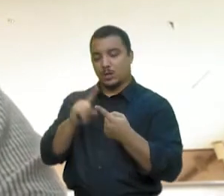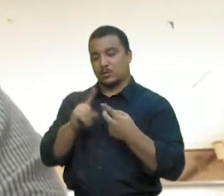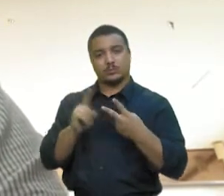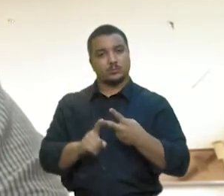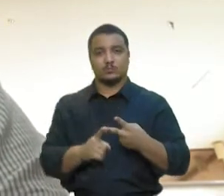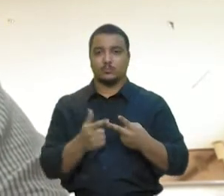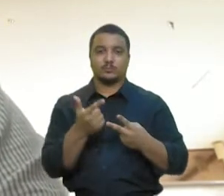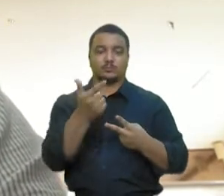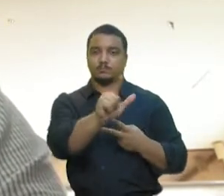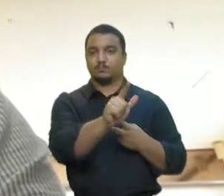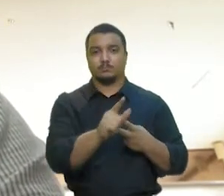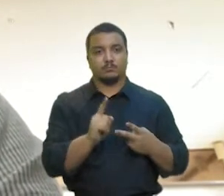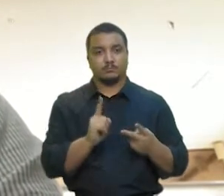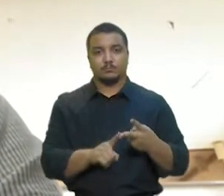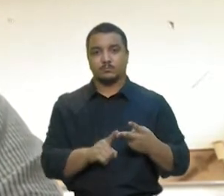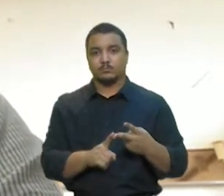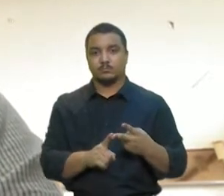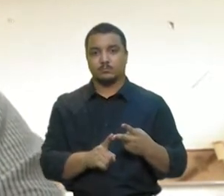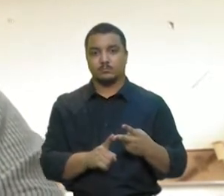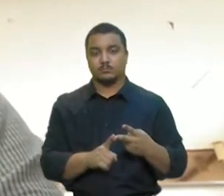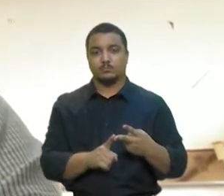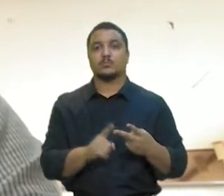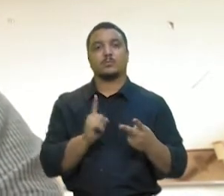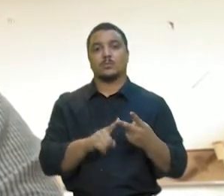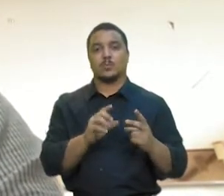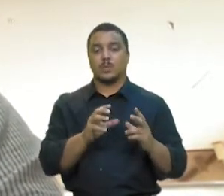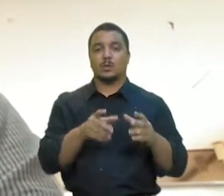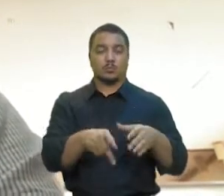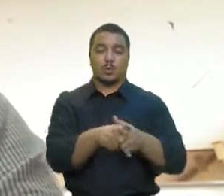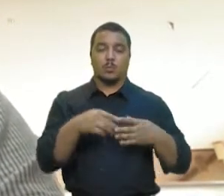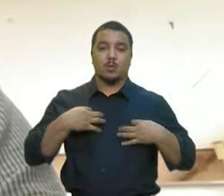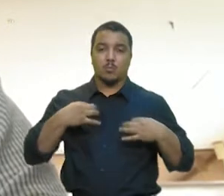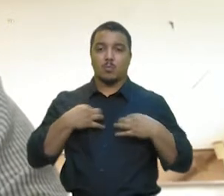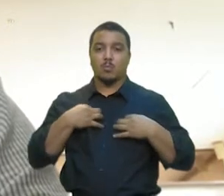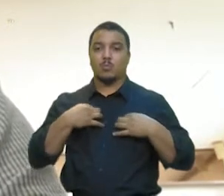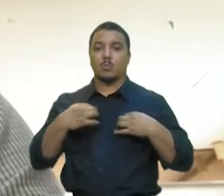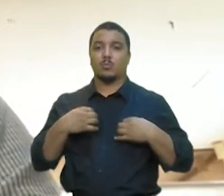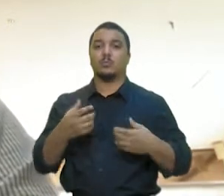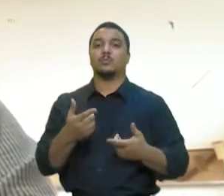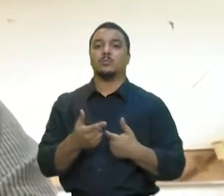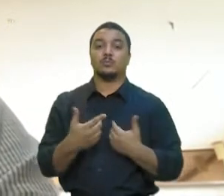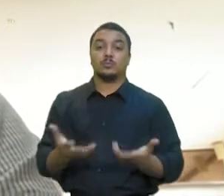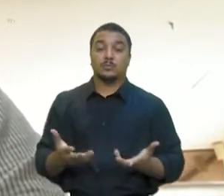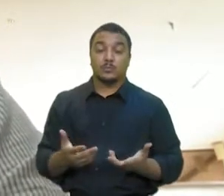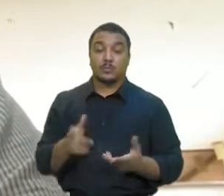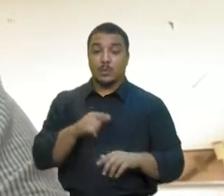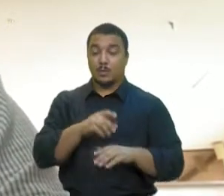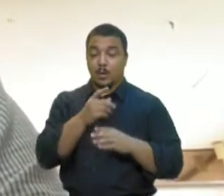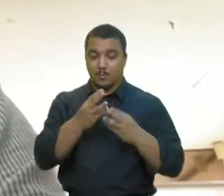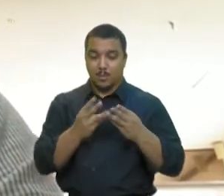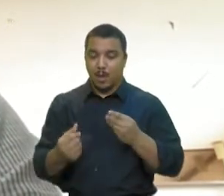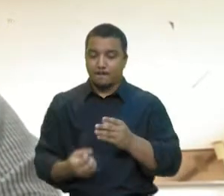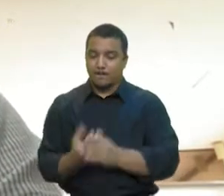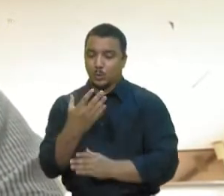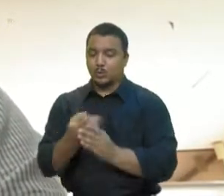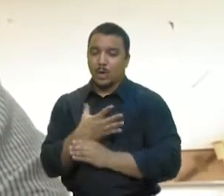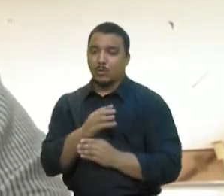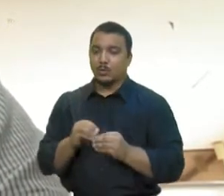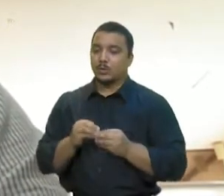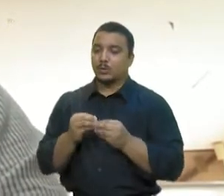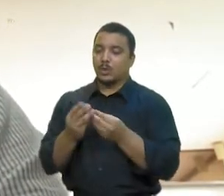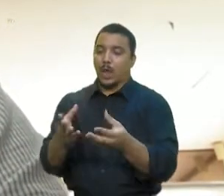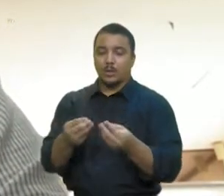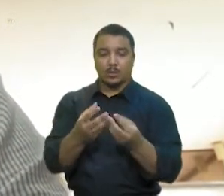setor têxtil, onde o escoamento da produção é feito necessariamente das